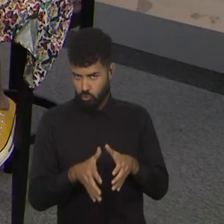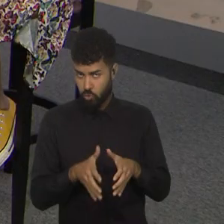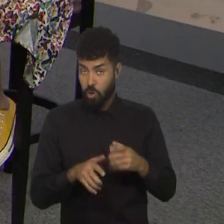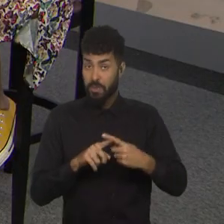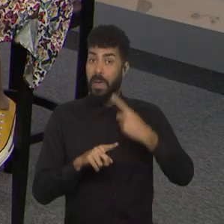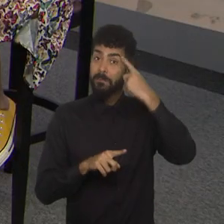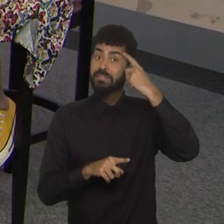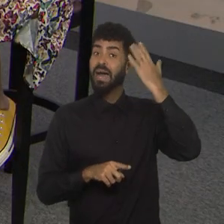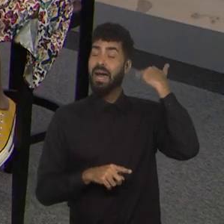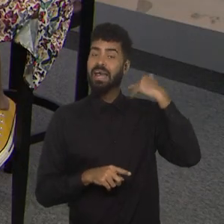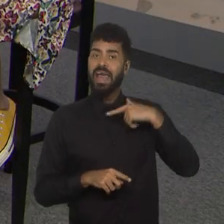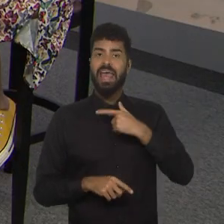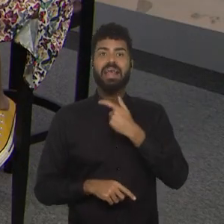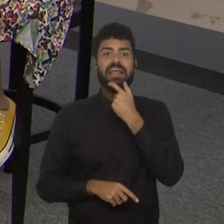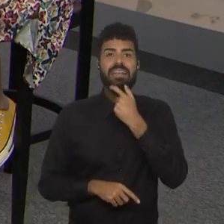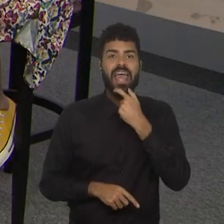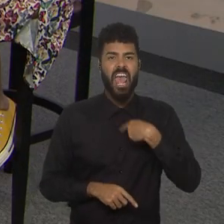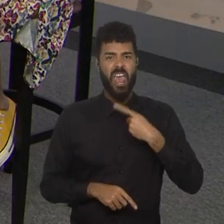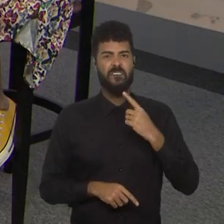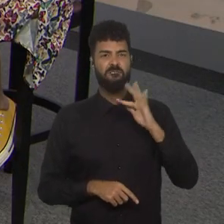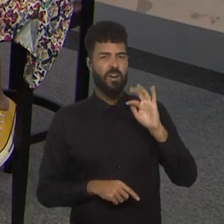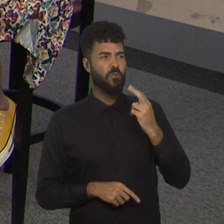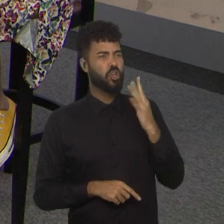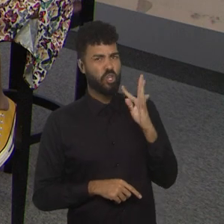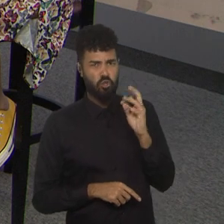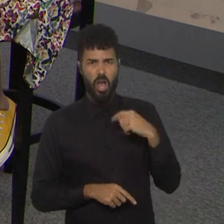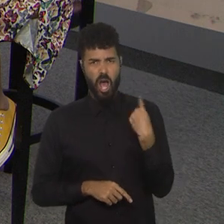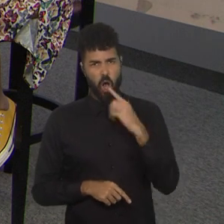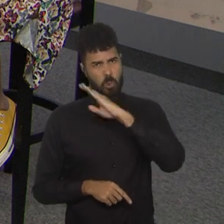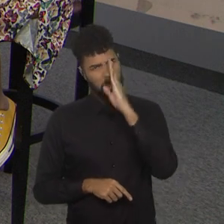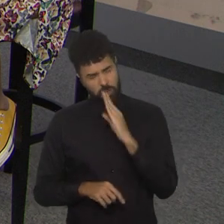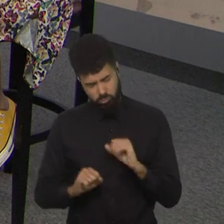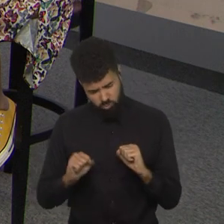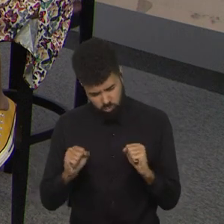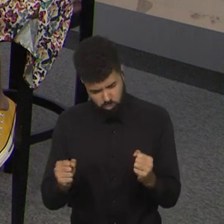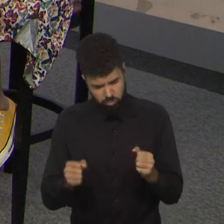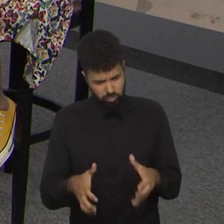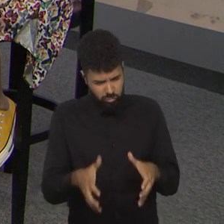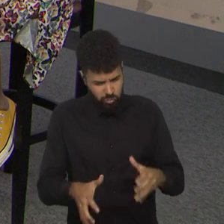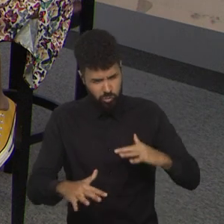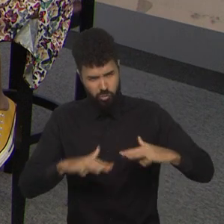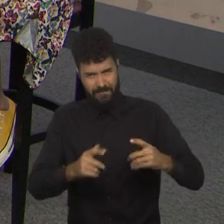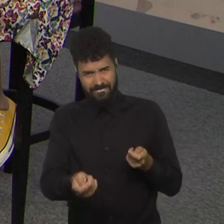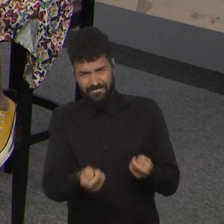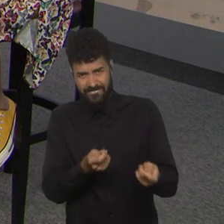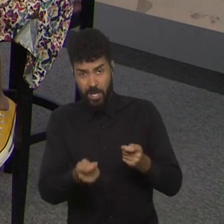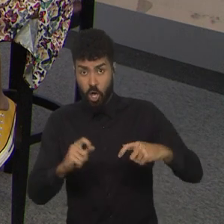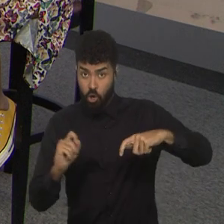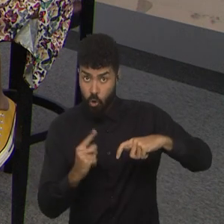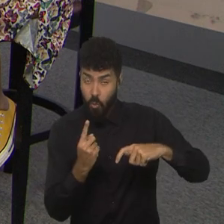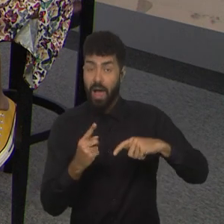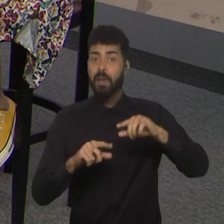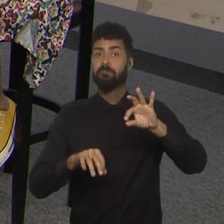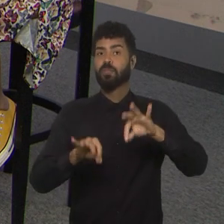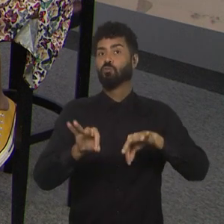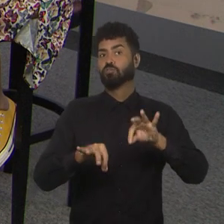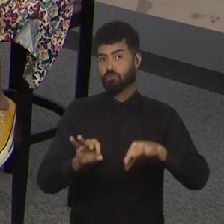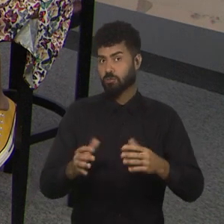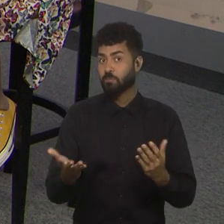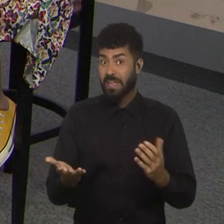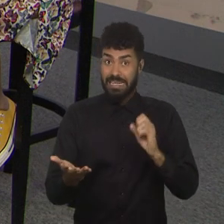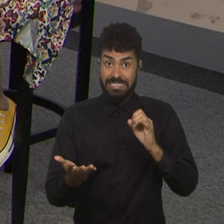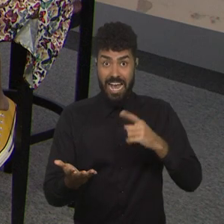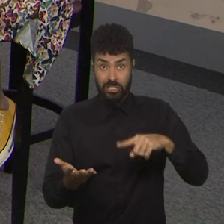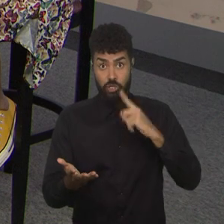franco favorito, né, a gente levou a sério, a gente foi para cima, segurou, fez o gol no último minuto, e levou para pênalti, então, eu acho que se